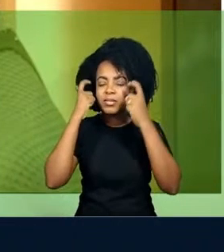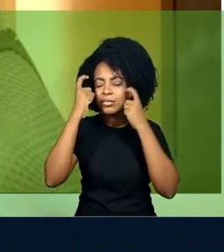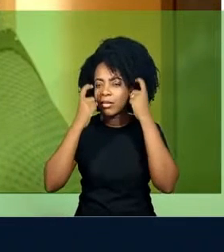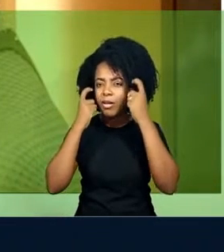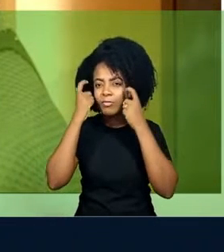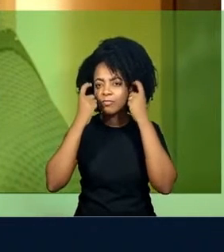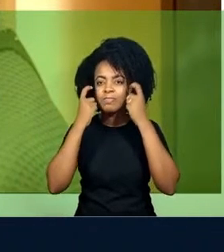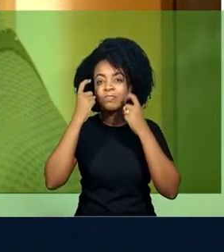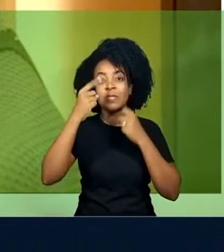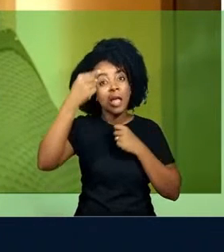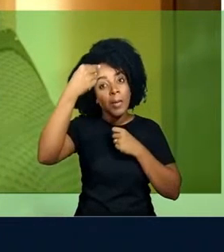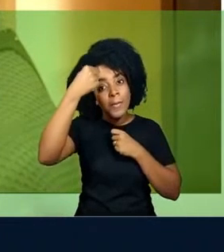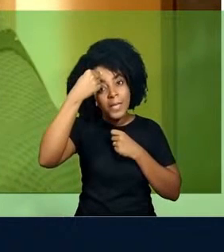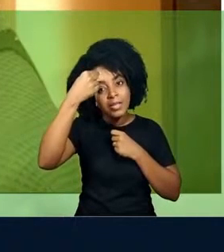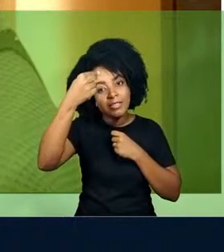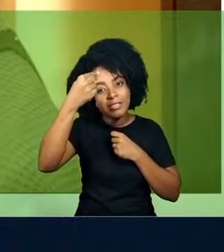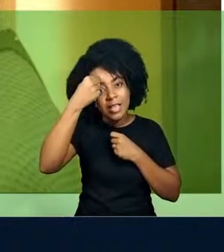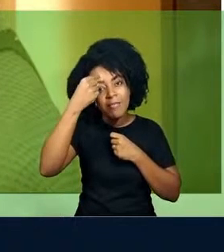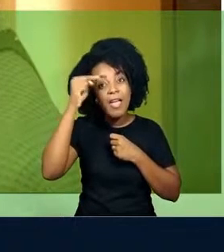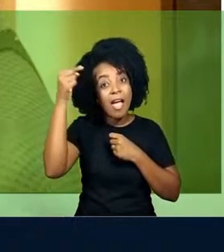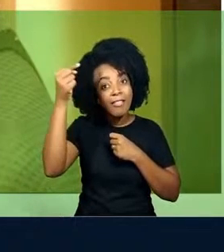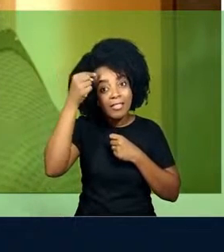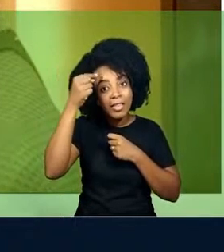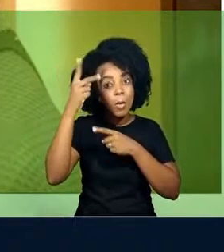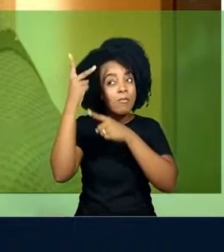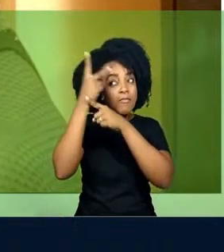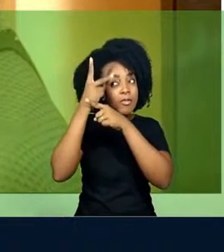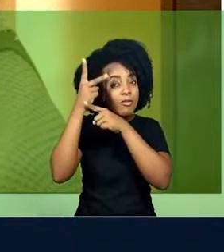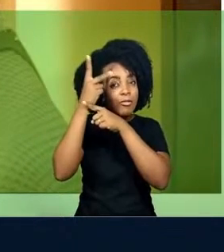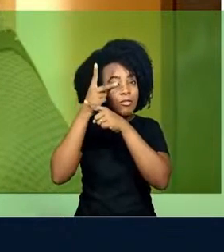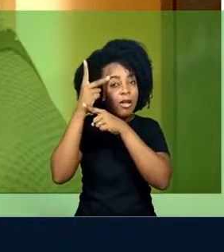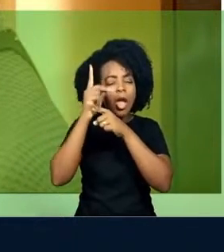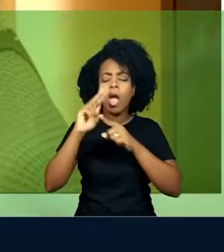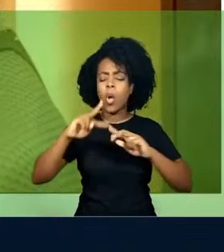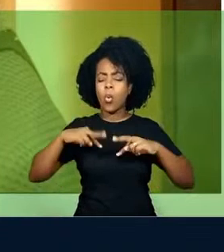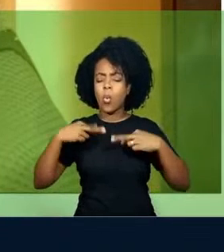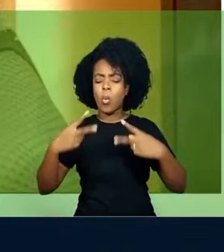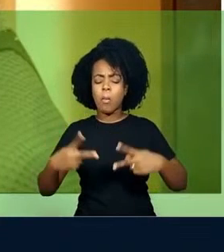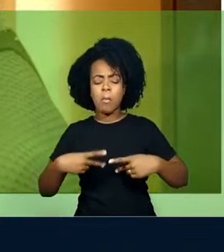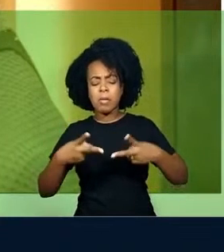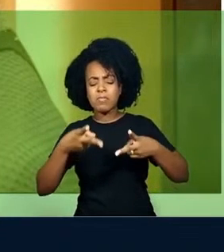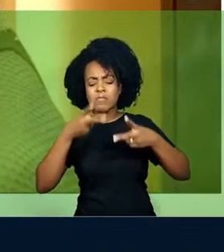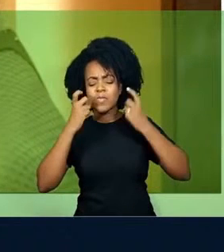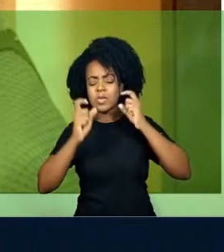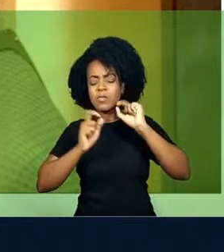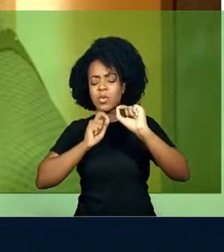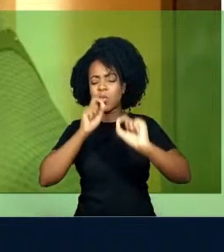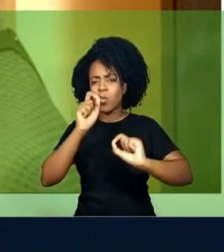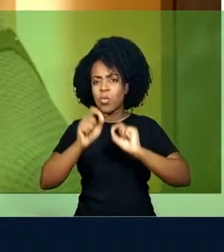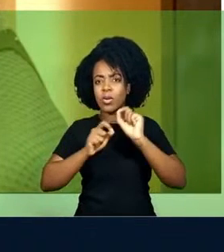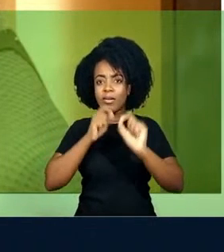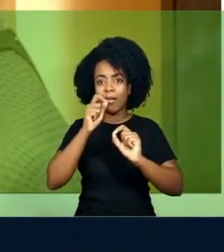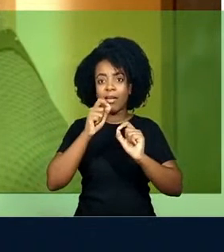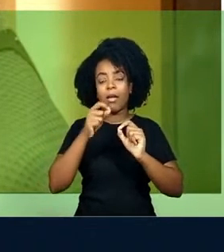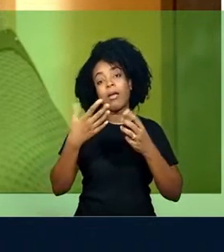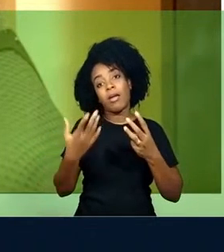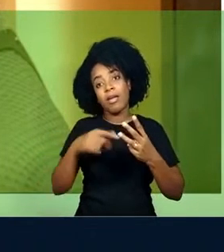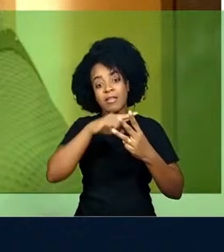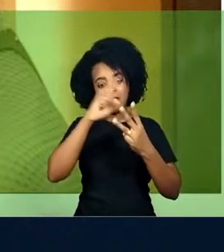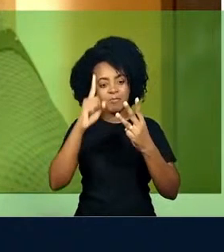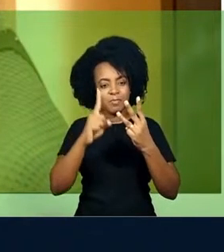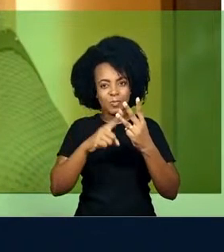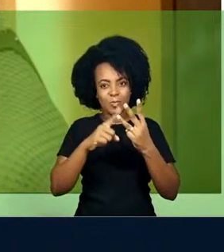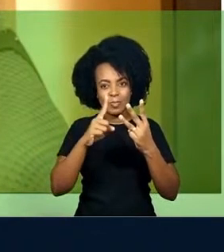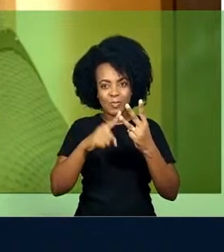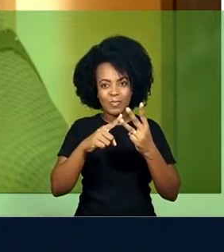buscar no pensamento o que é humano, o que é perceptível de humano, esse filme